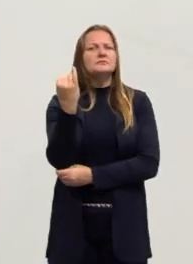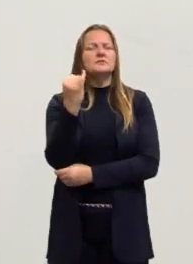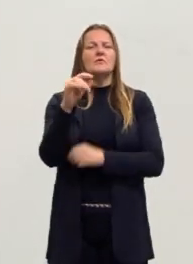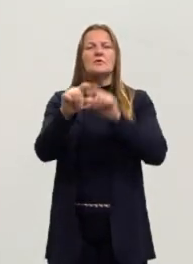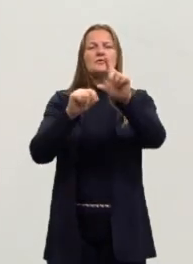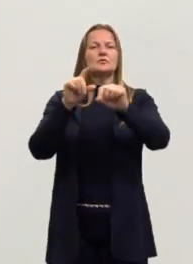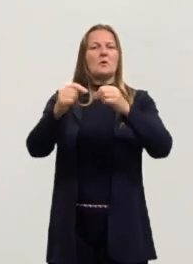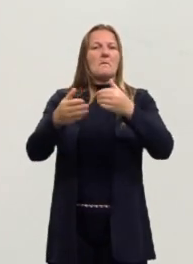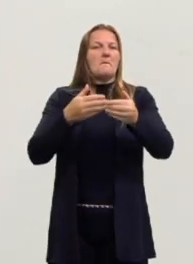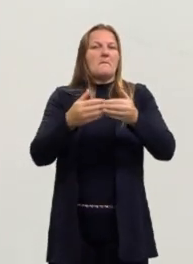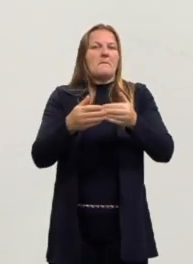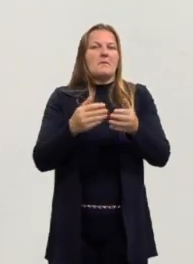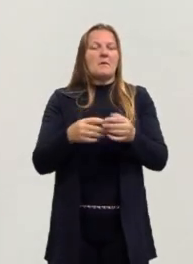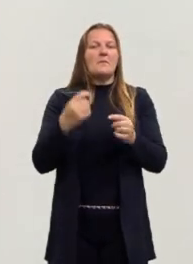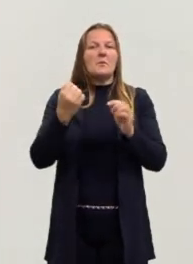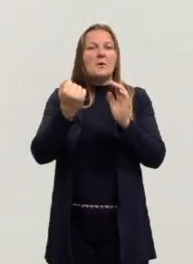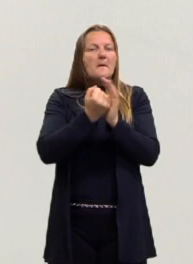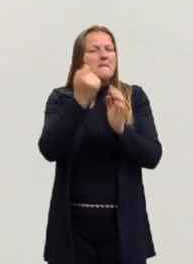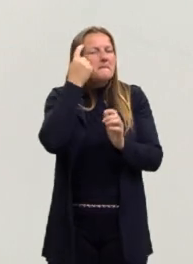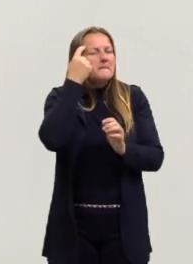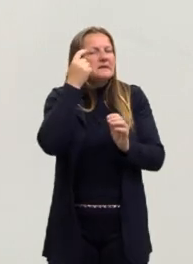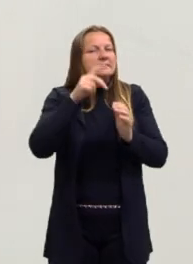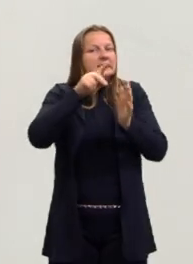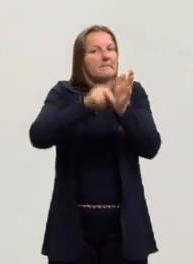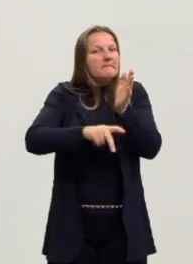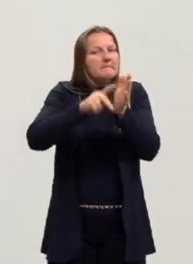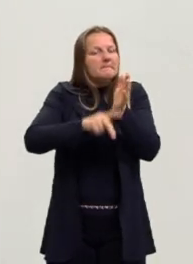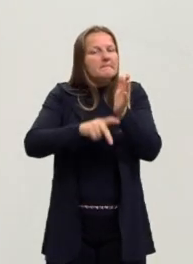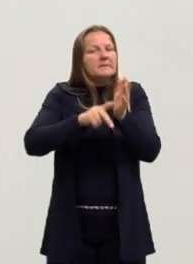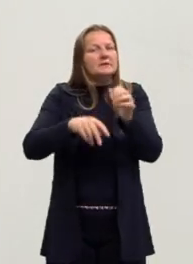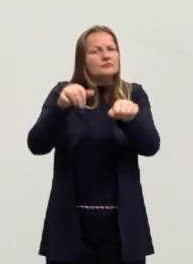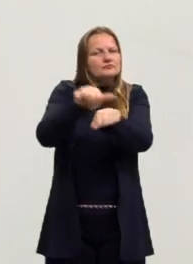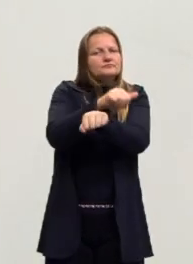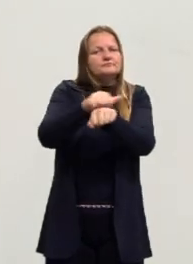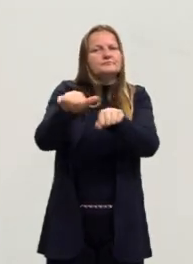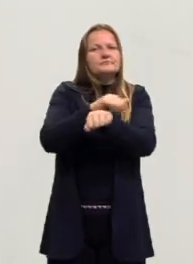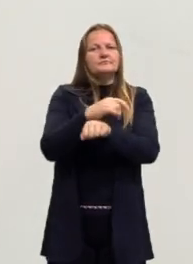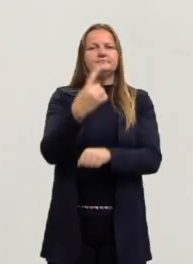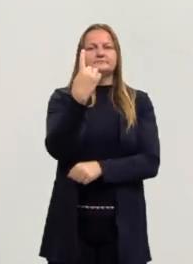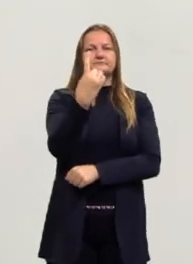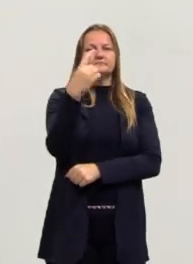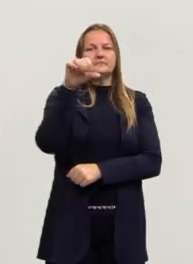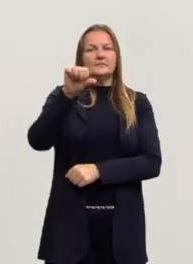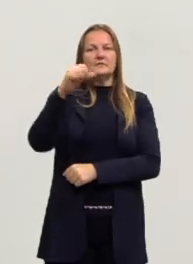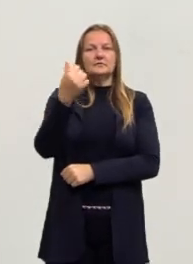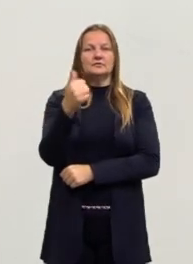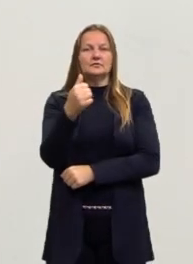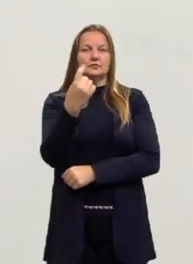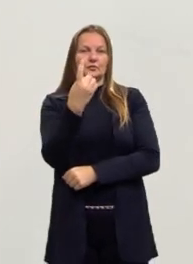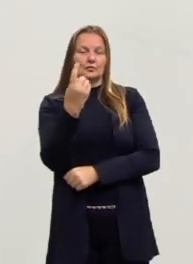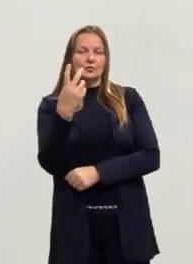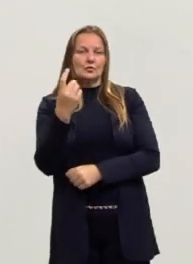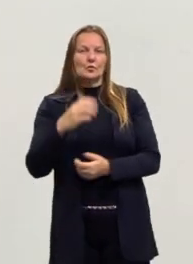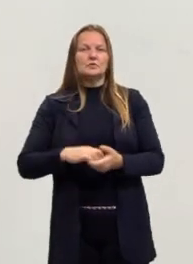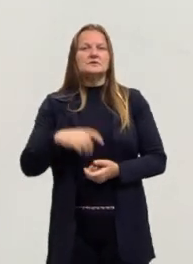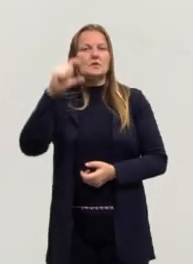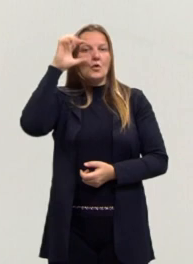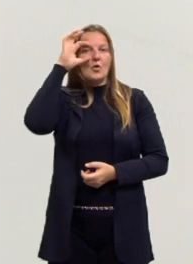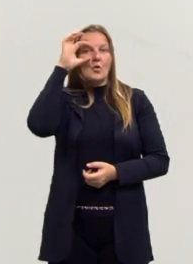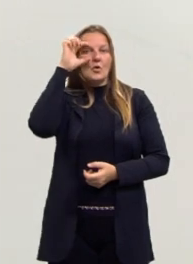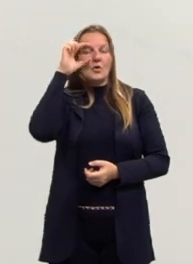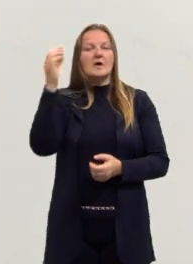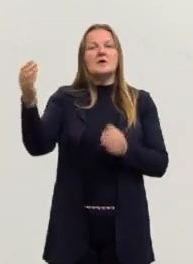ao acaso, ela foi pensada, começou a ser pensada lá em 1912, com o Oswald, então, chegando da